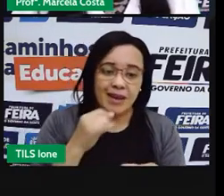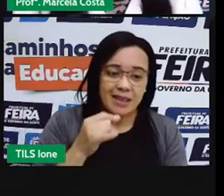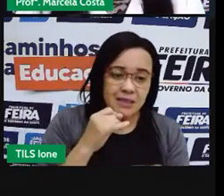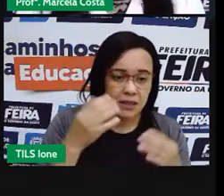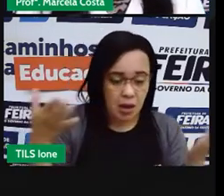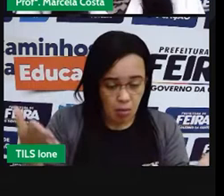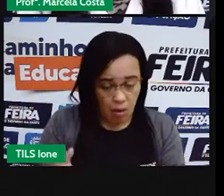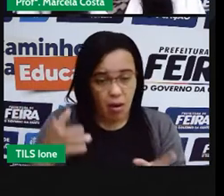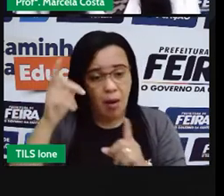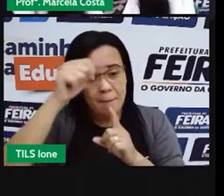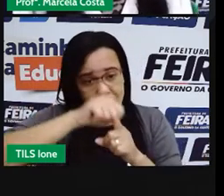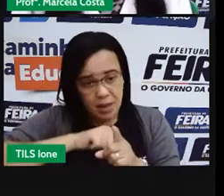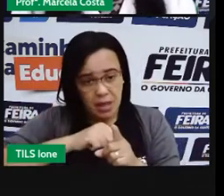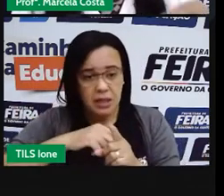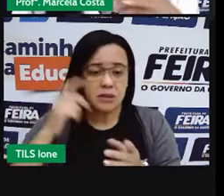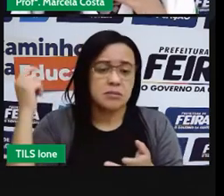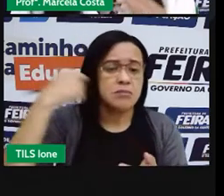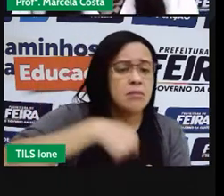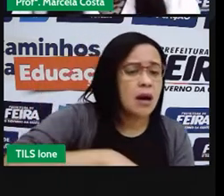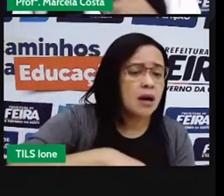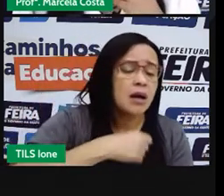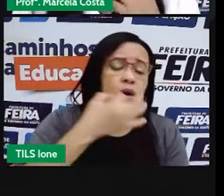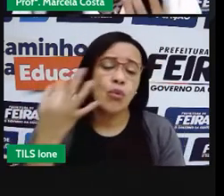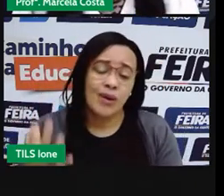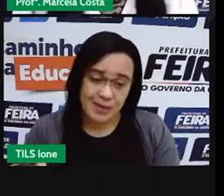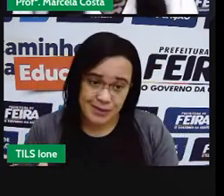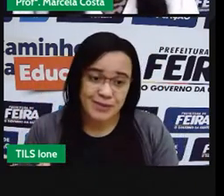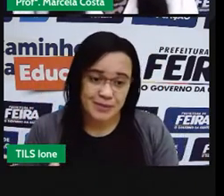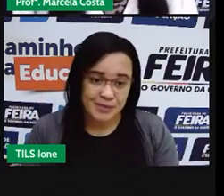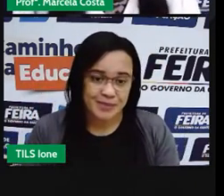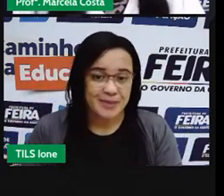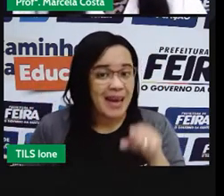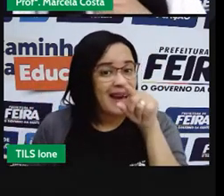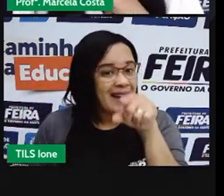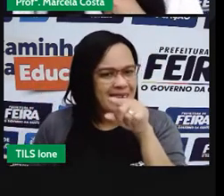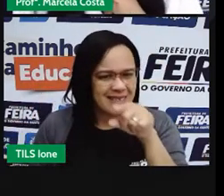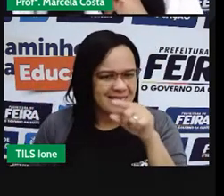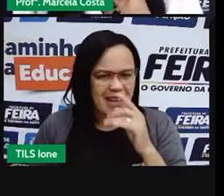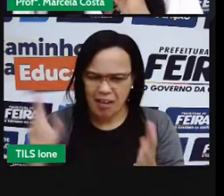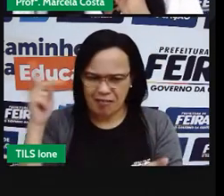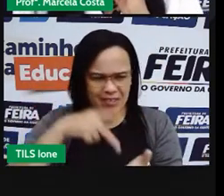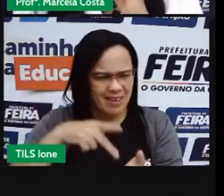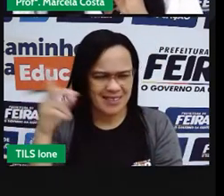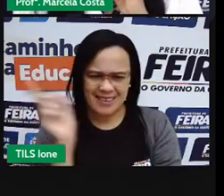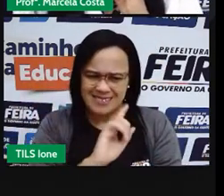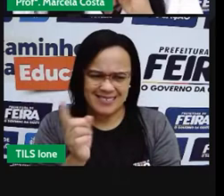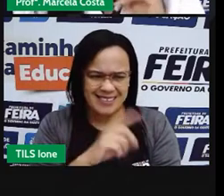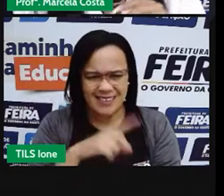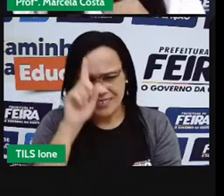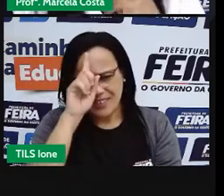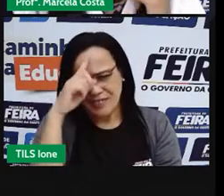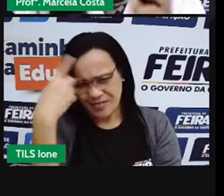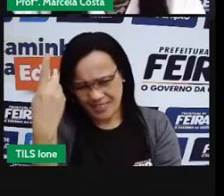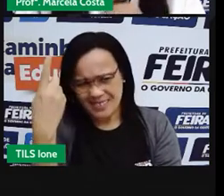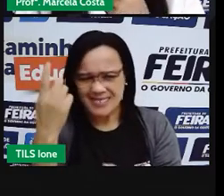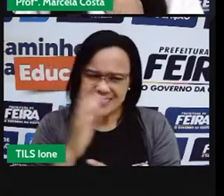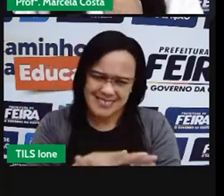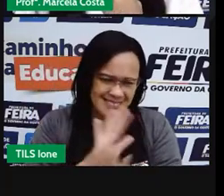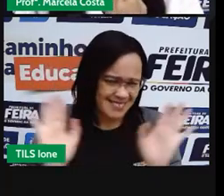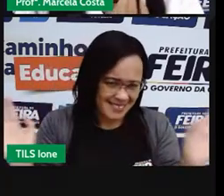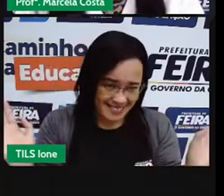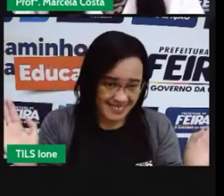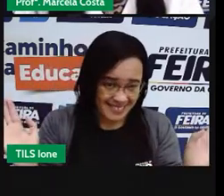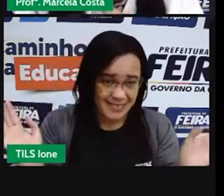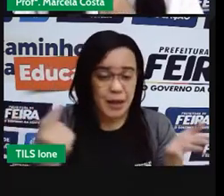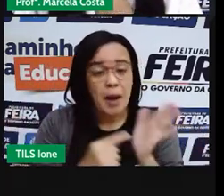Lembrando que esse exemplo que eu estou mostrando é um dado cictícico. Tem dados que são só para